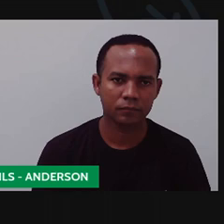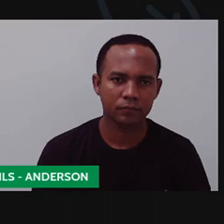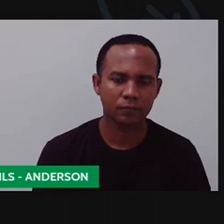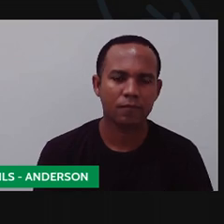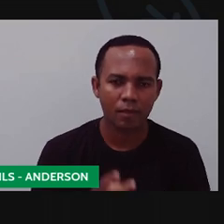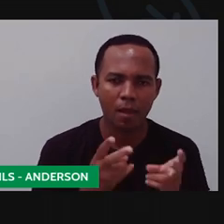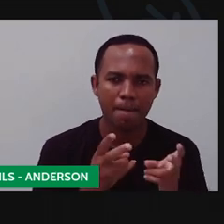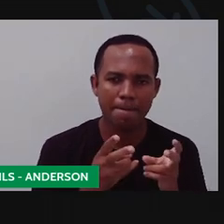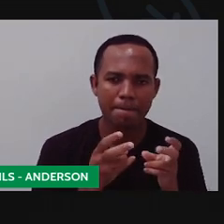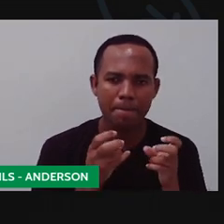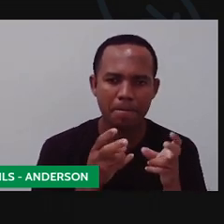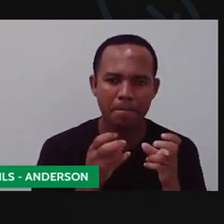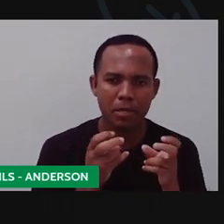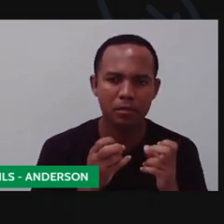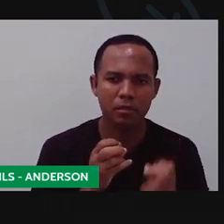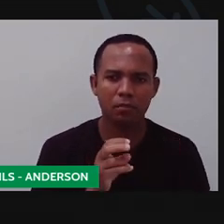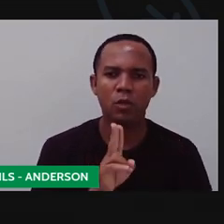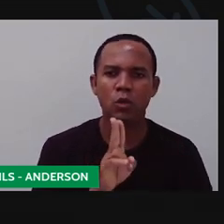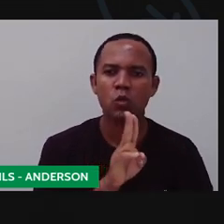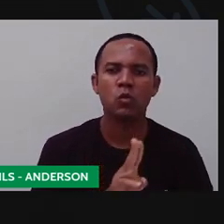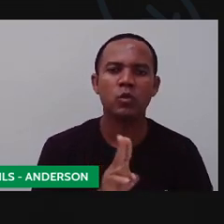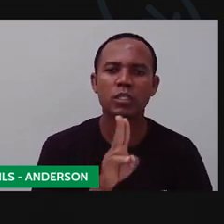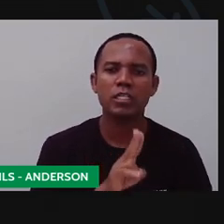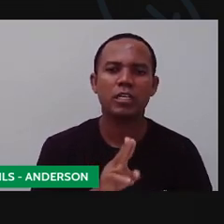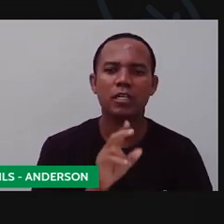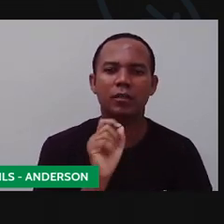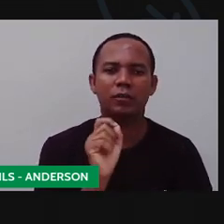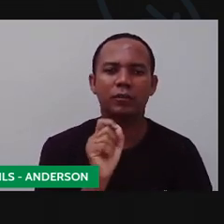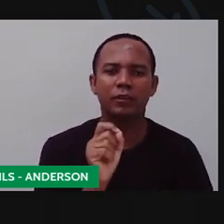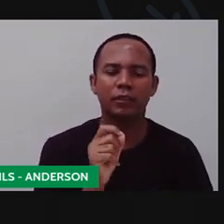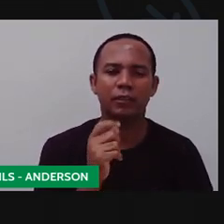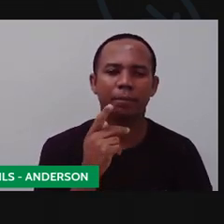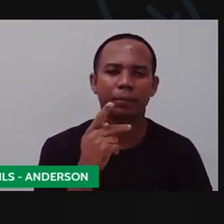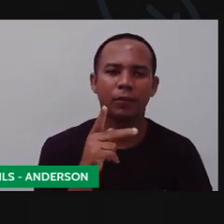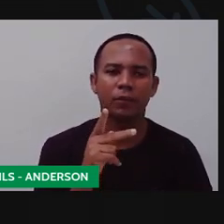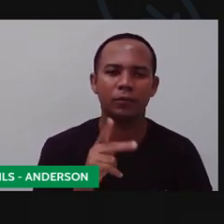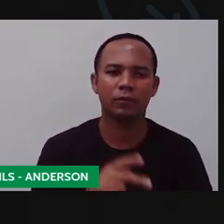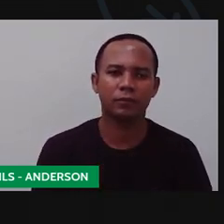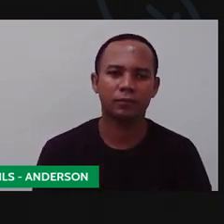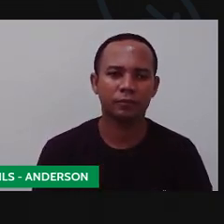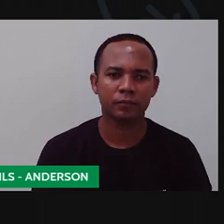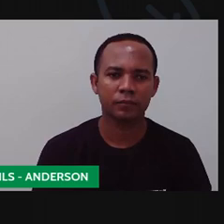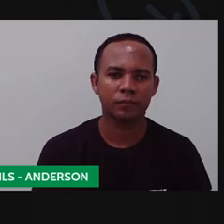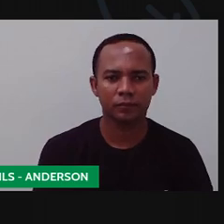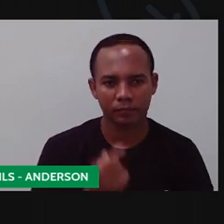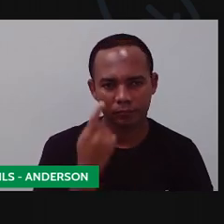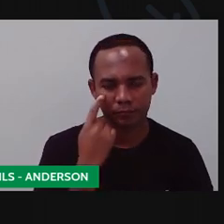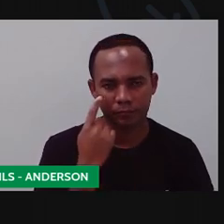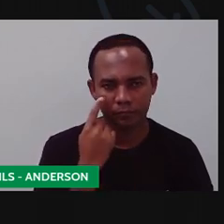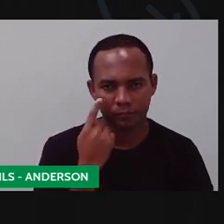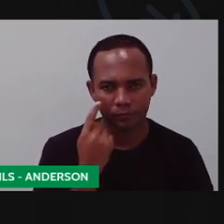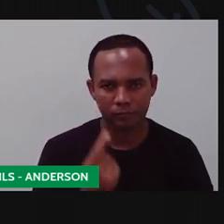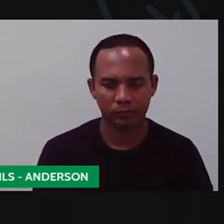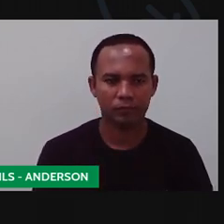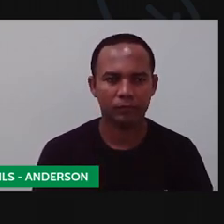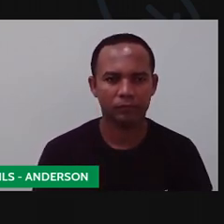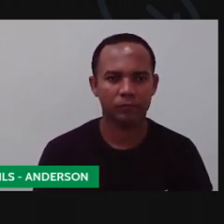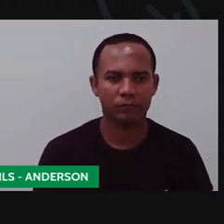Percebam que a Pró não vai usar cola. A Pró não vai usar agulha. Olha só. Tá vendo?